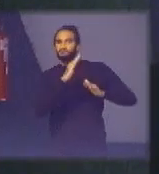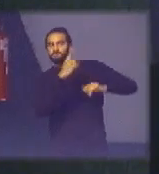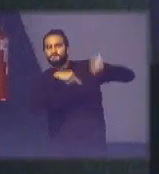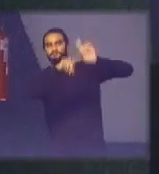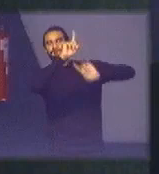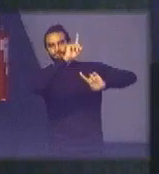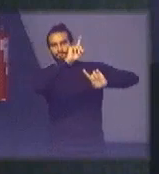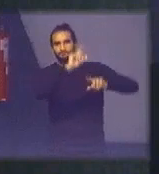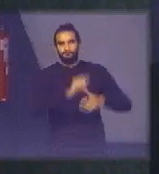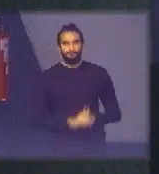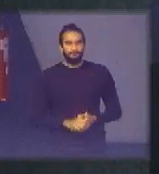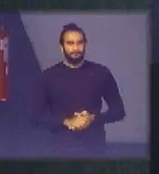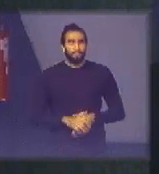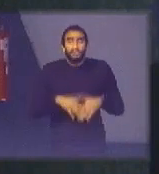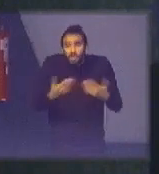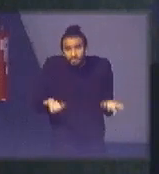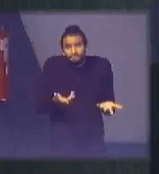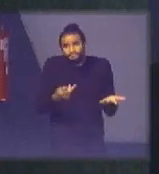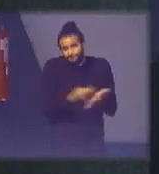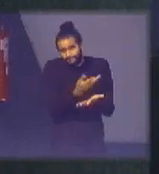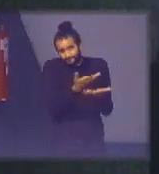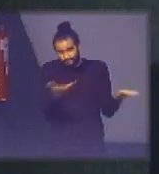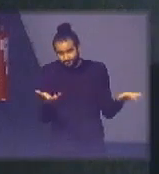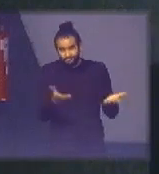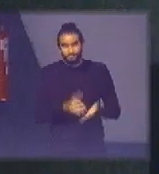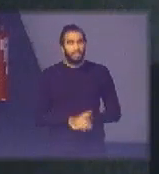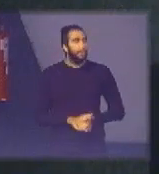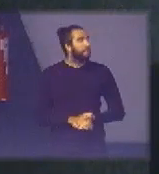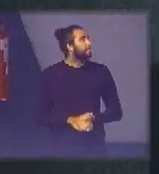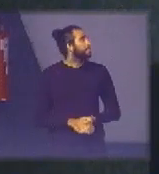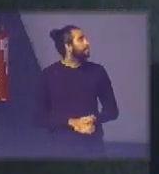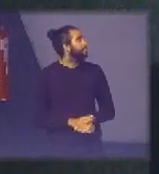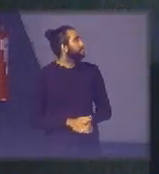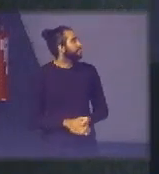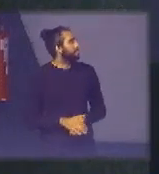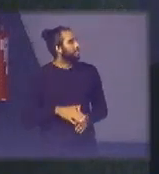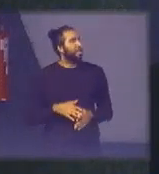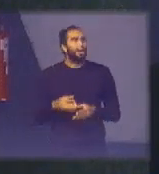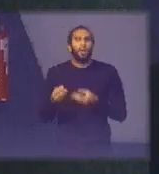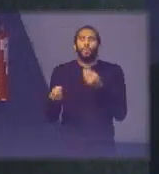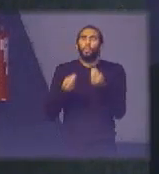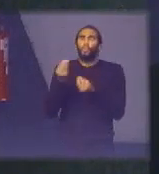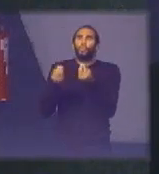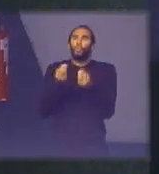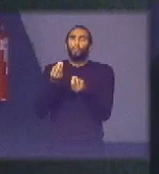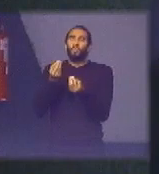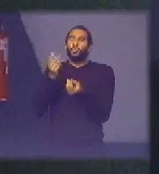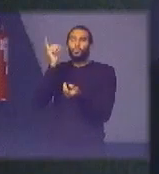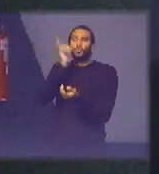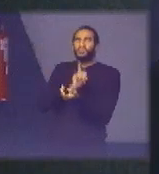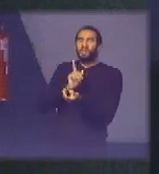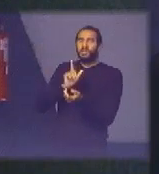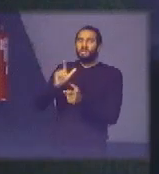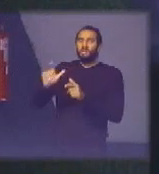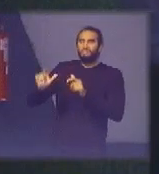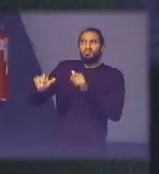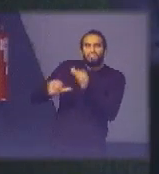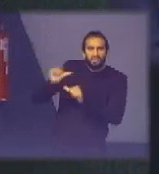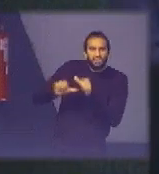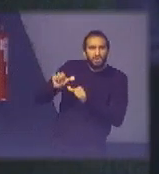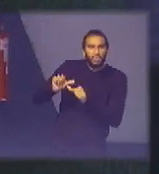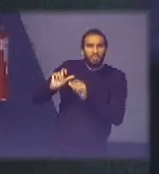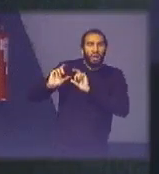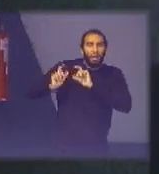tá então é isso e aí acontece o seguinte como que a gente consegue mudar uma realidade dessa porque